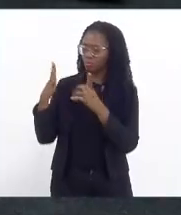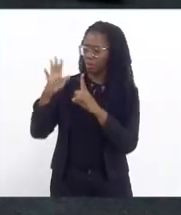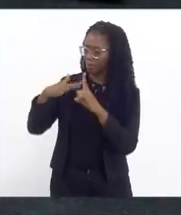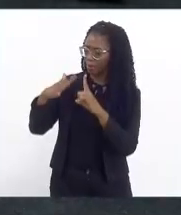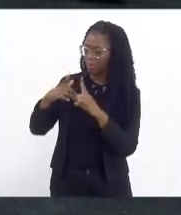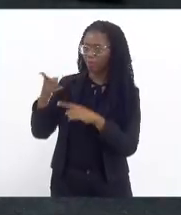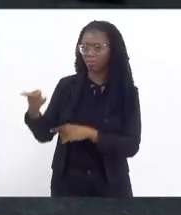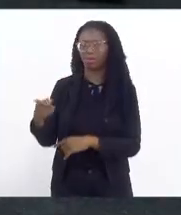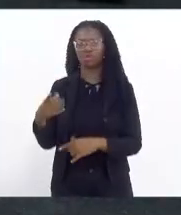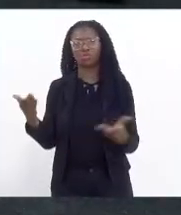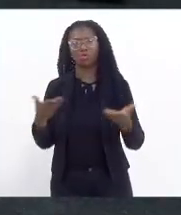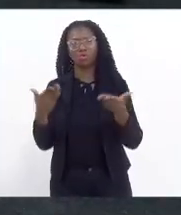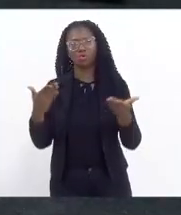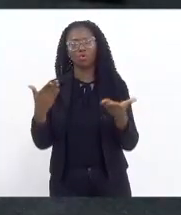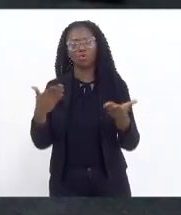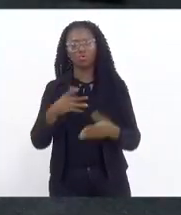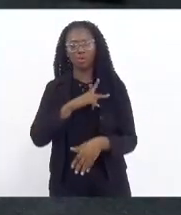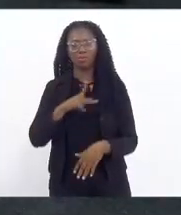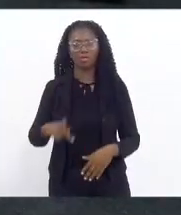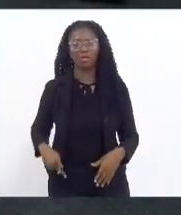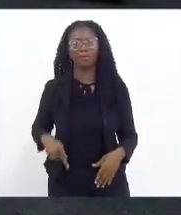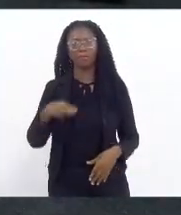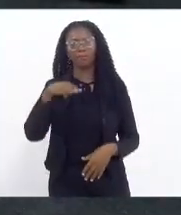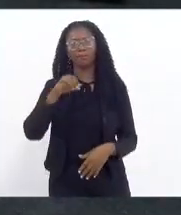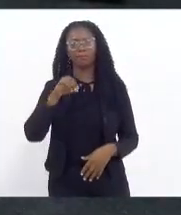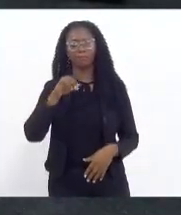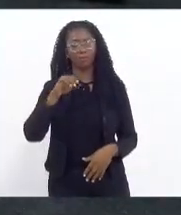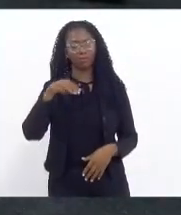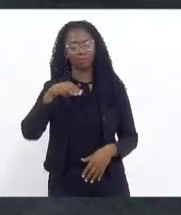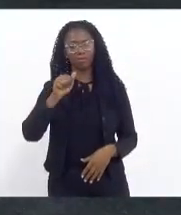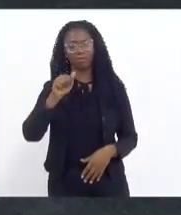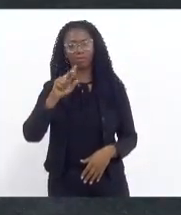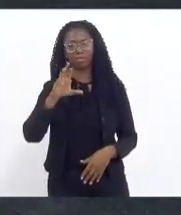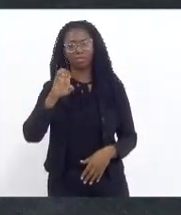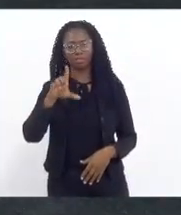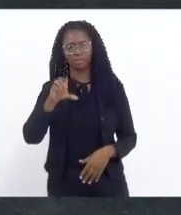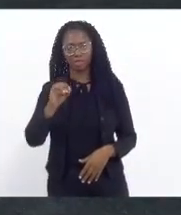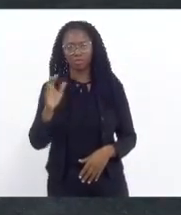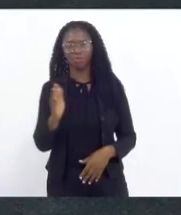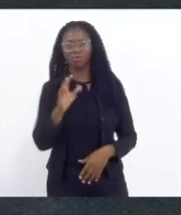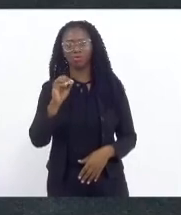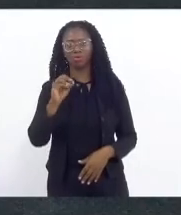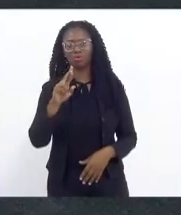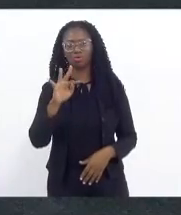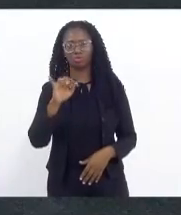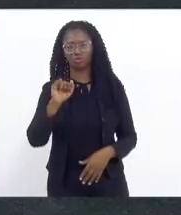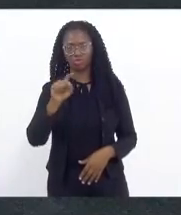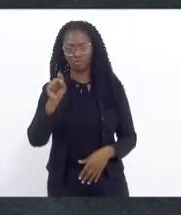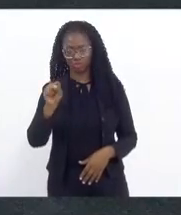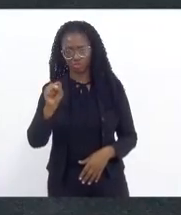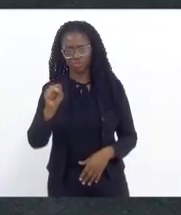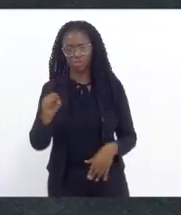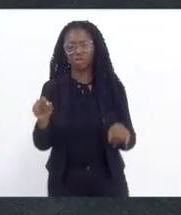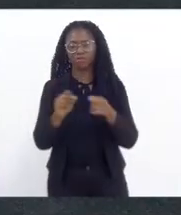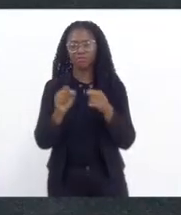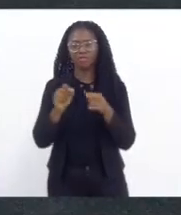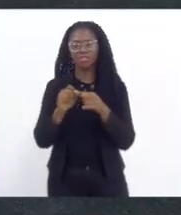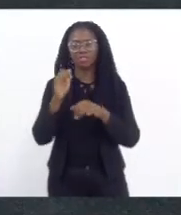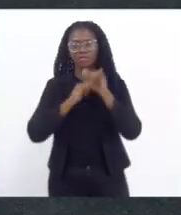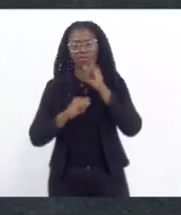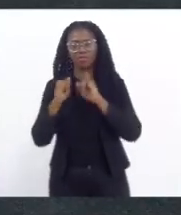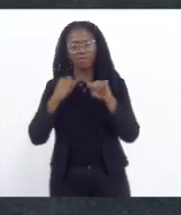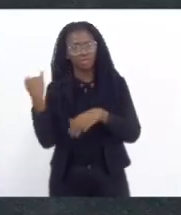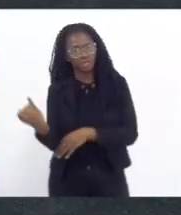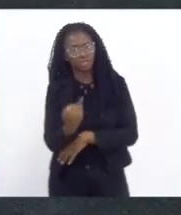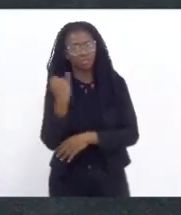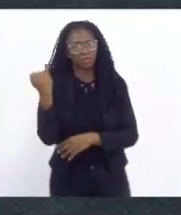Marcelo Ortiz que com a sua equipe produziu não só esses dados indispensáveis para a